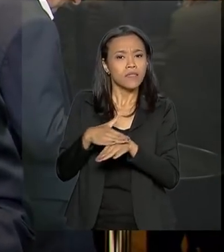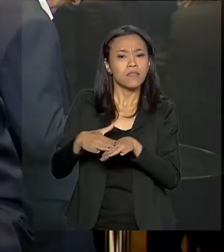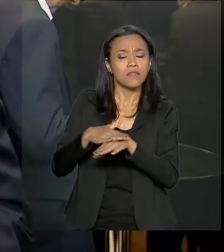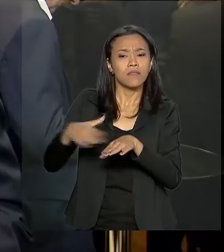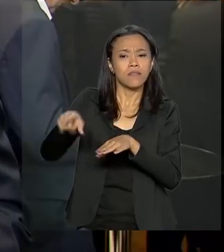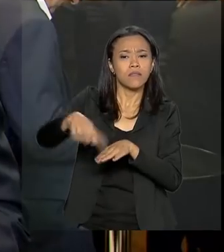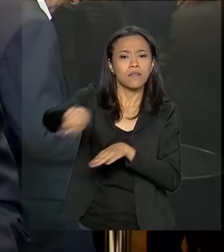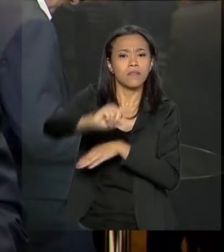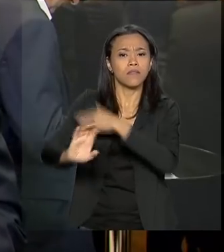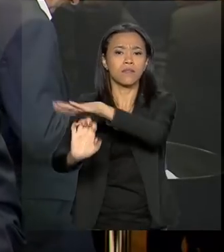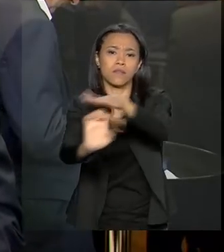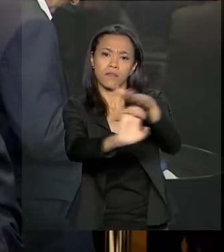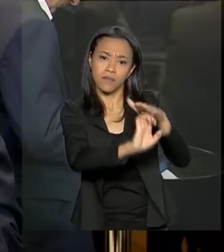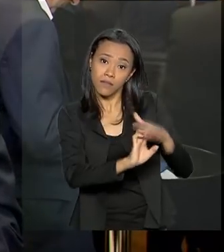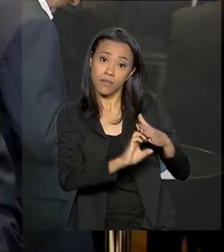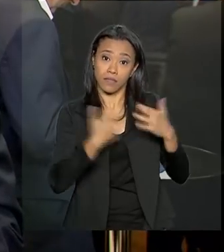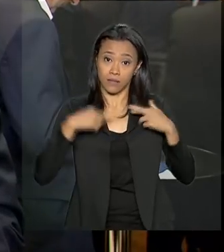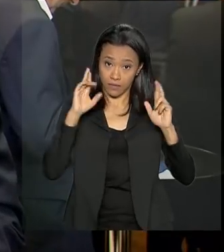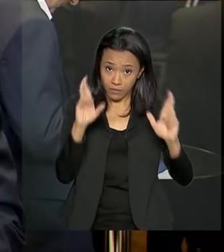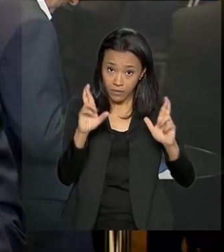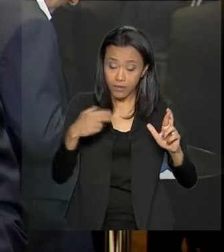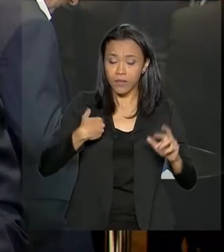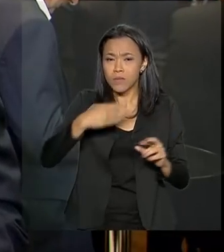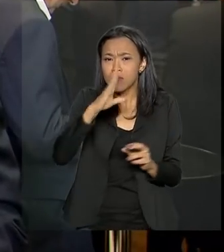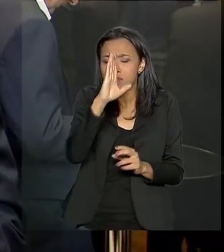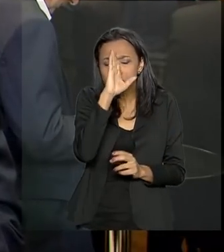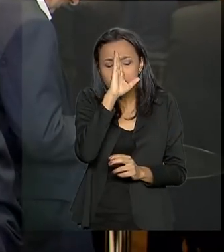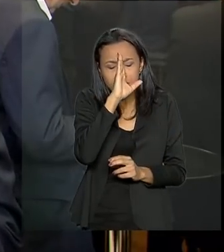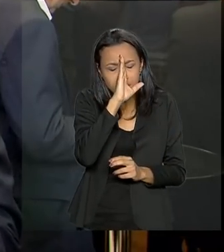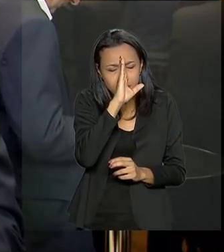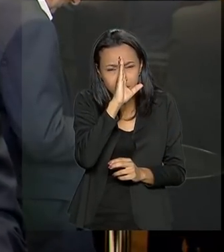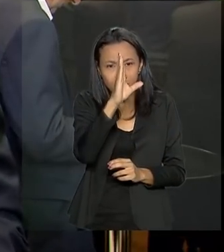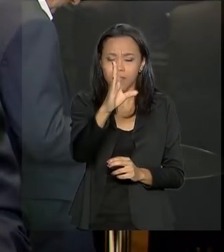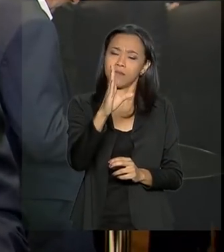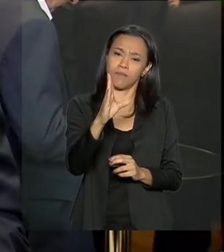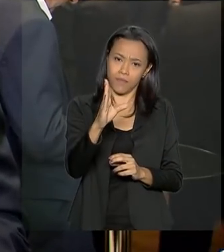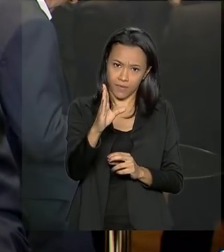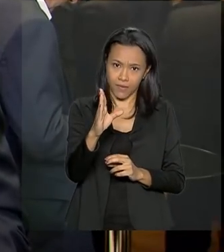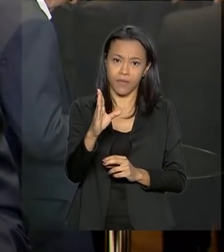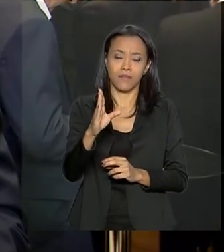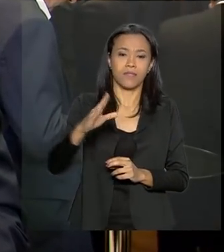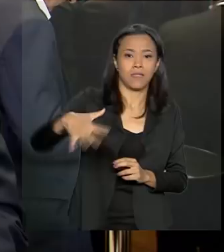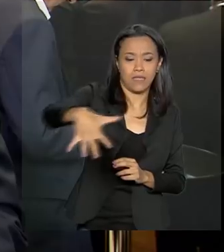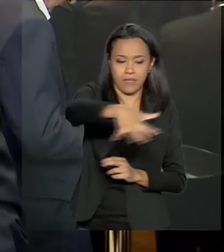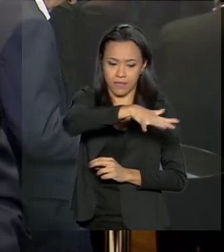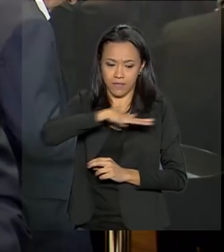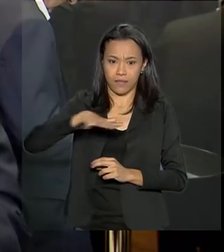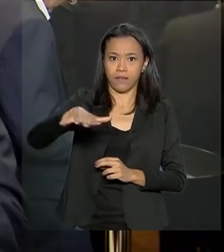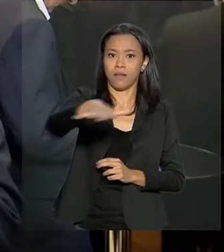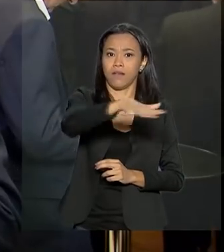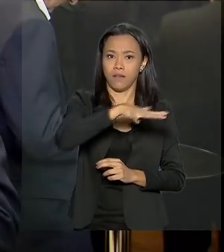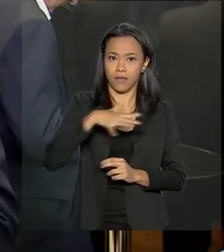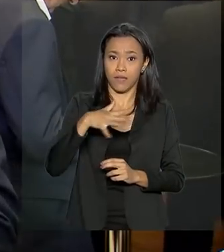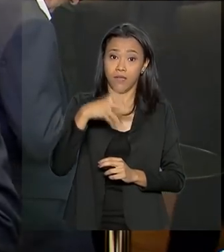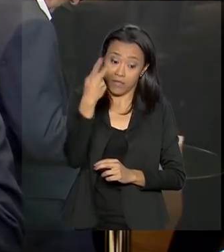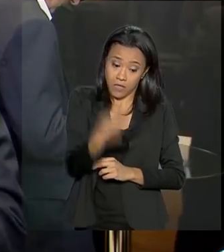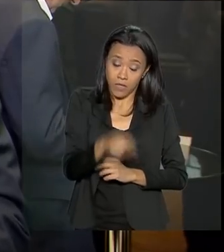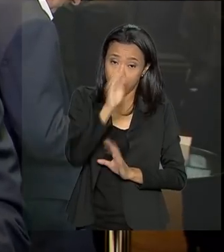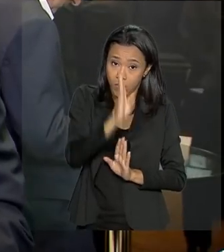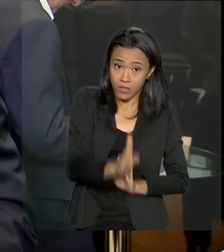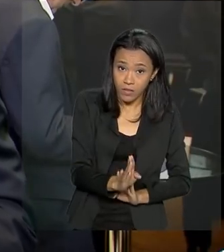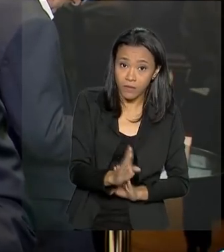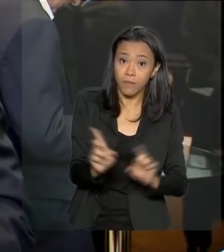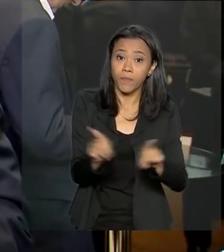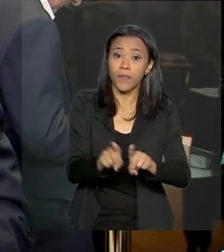privado e tem uma expectativa de que os principais players desse mercado, tanto internacionais